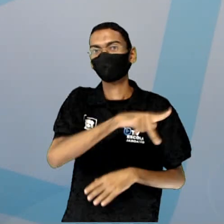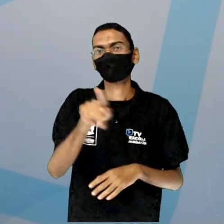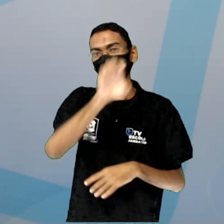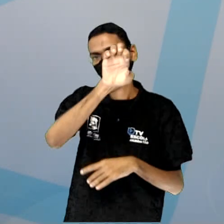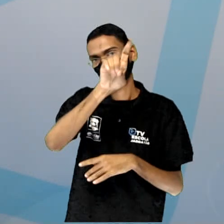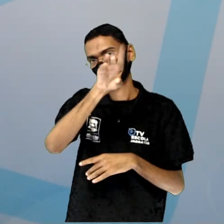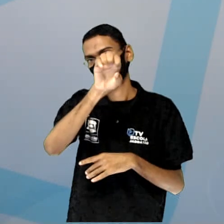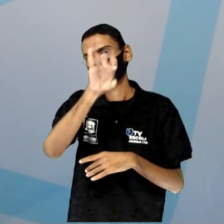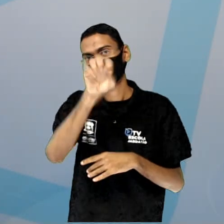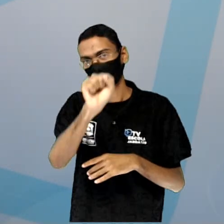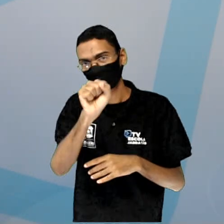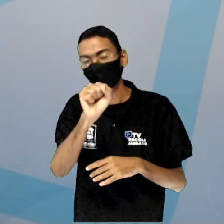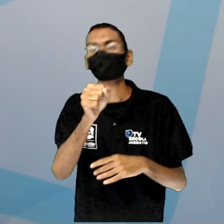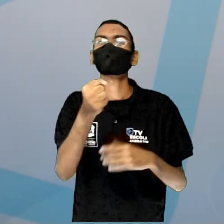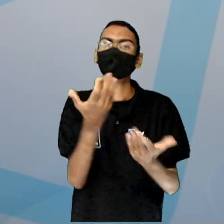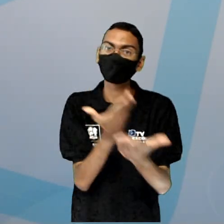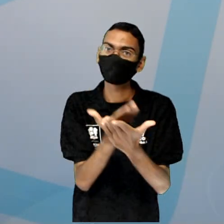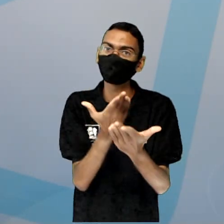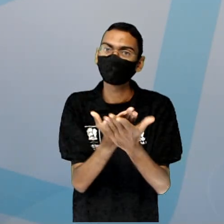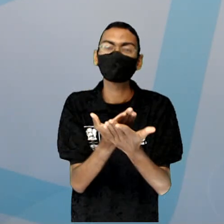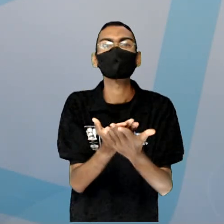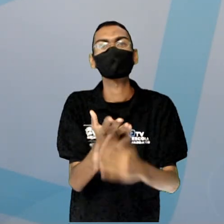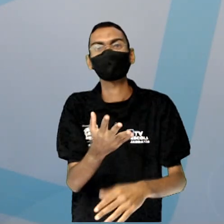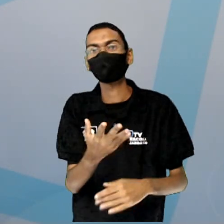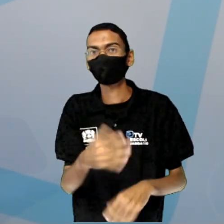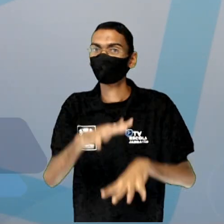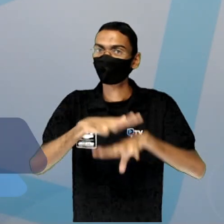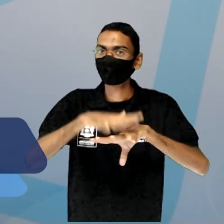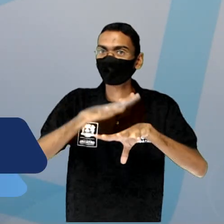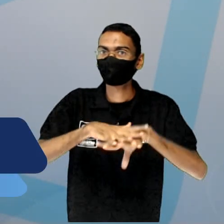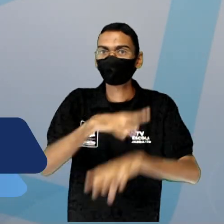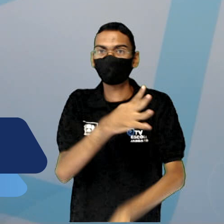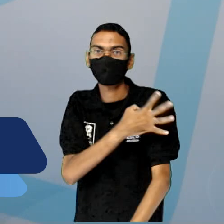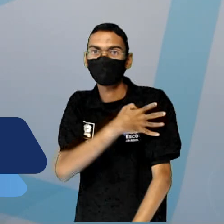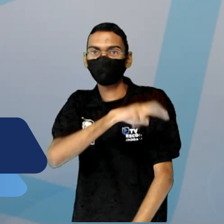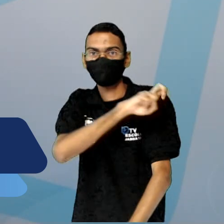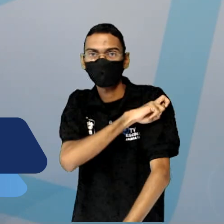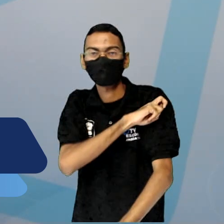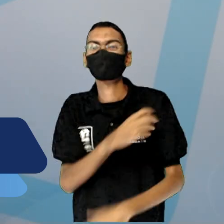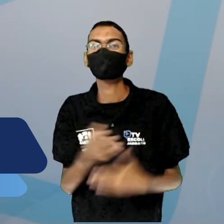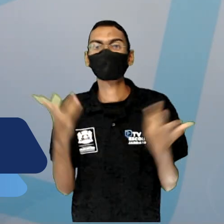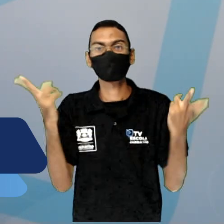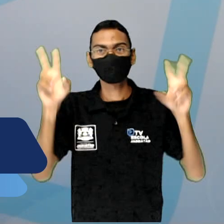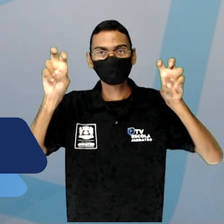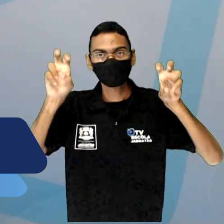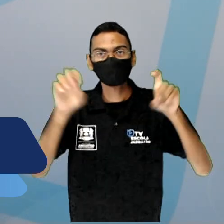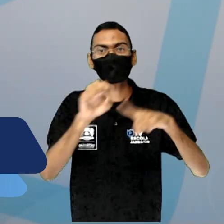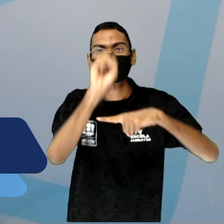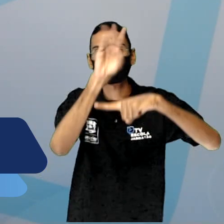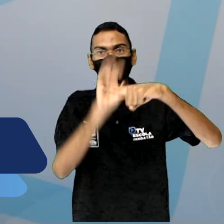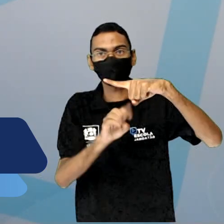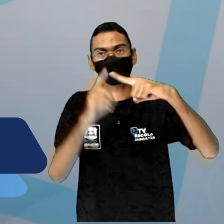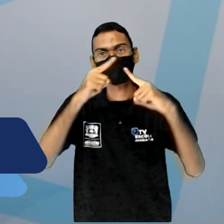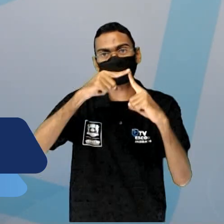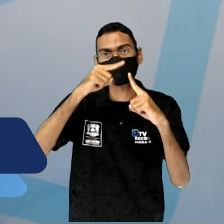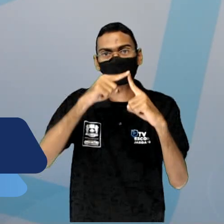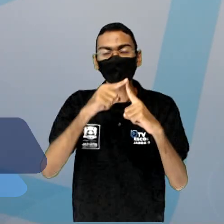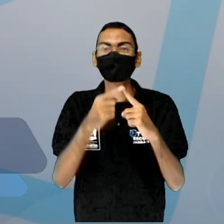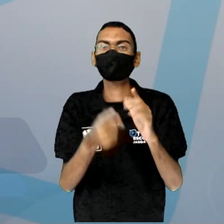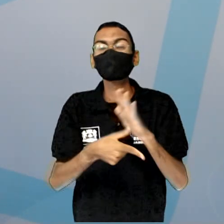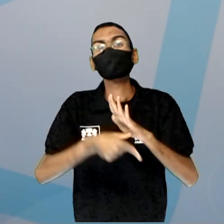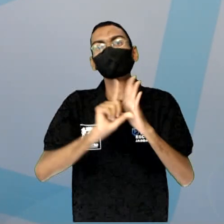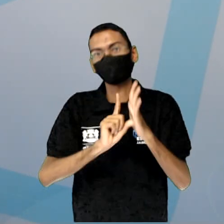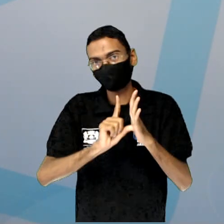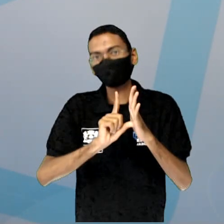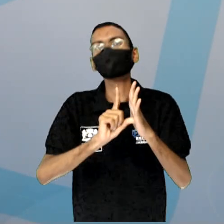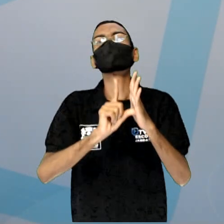matemática do quarto e quinto ano. O tema da aula de hoje é tipos de frações. Antes da gente começar a aula, nós vamos resolver